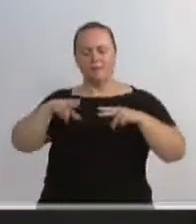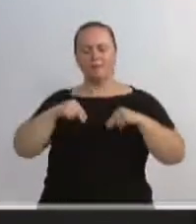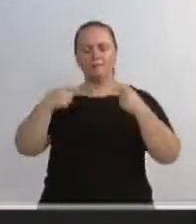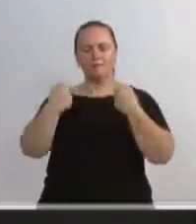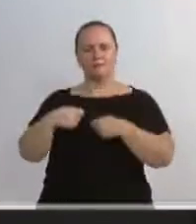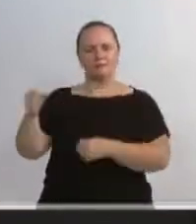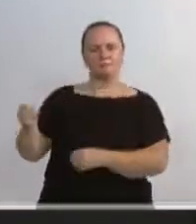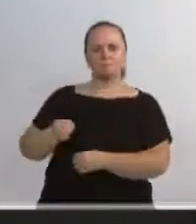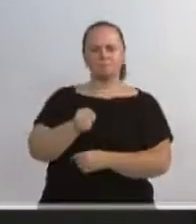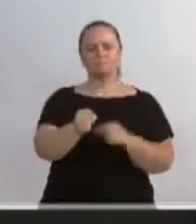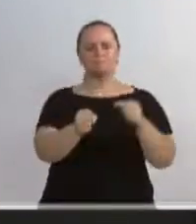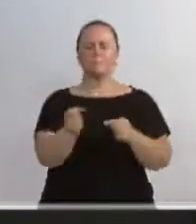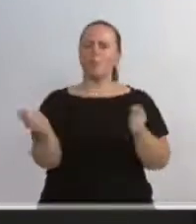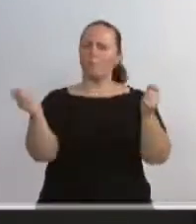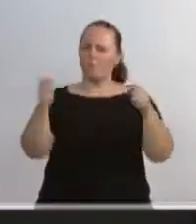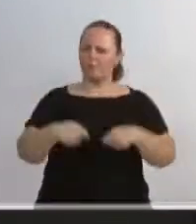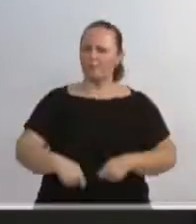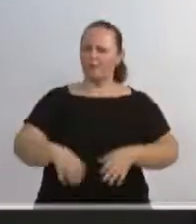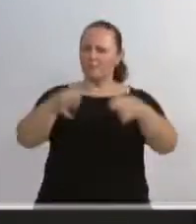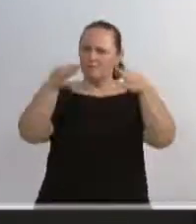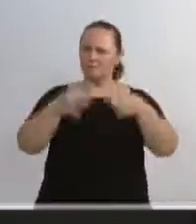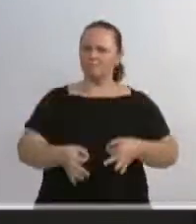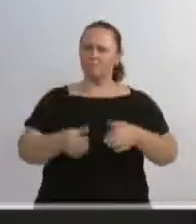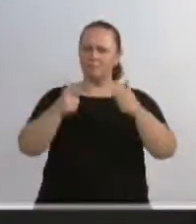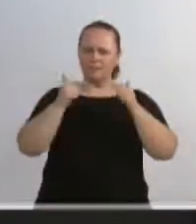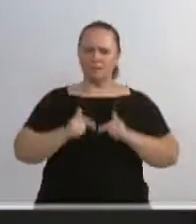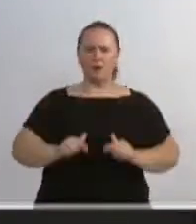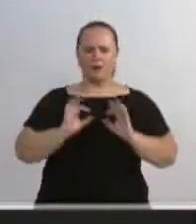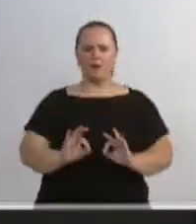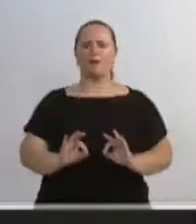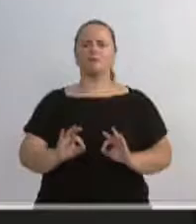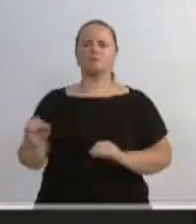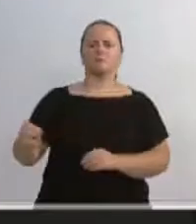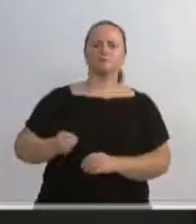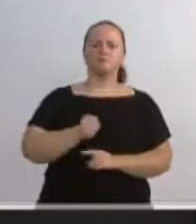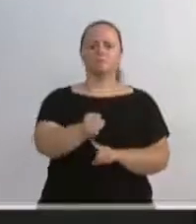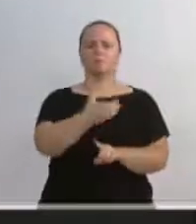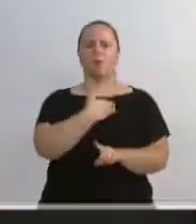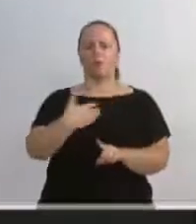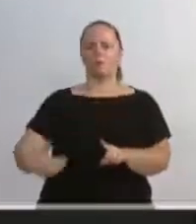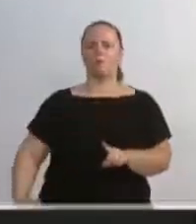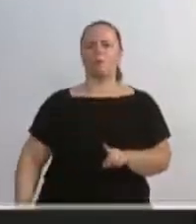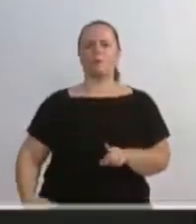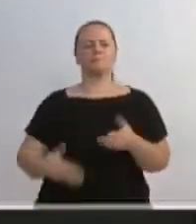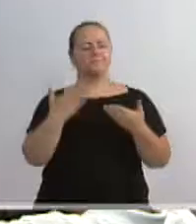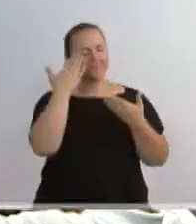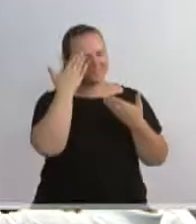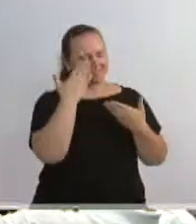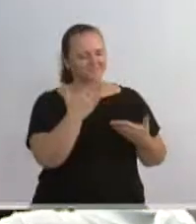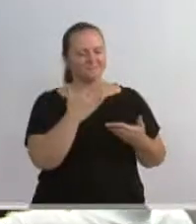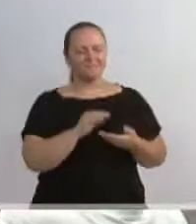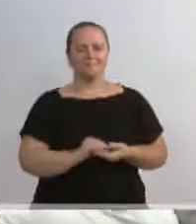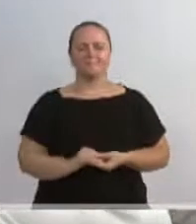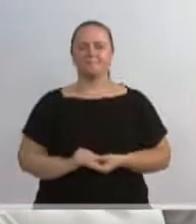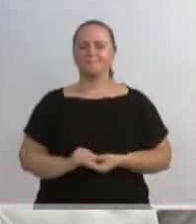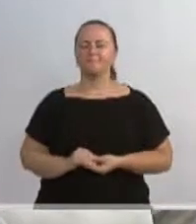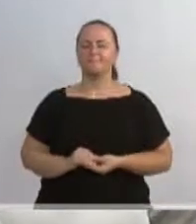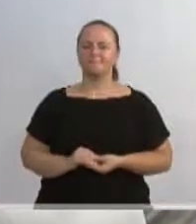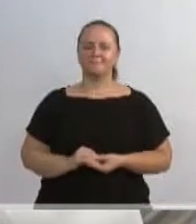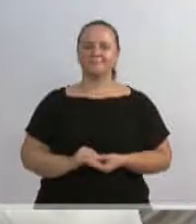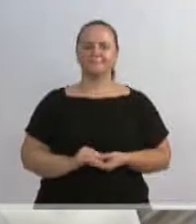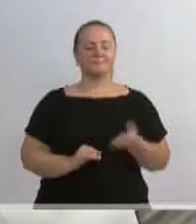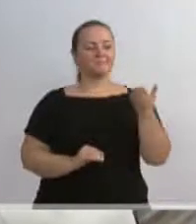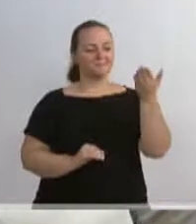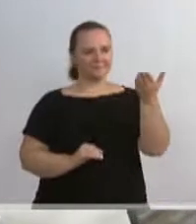competência, com lealdade e com legalidade lá no governo estadual. Presidente, Muito obrigado, vereador. Concedo a parte. Com a parte,